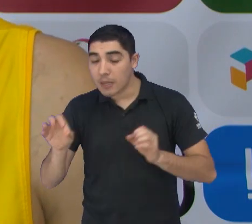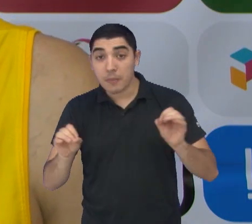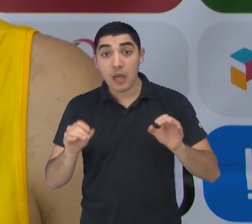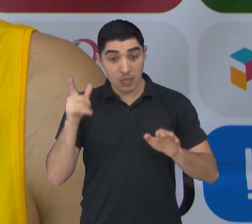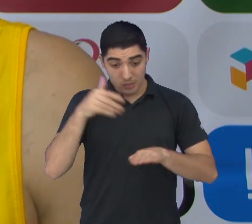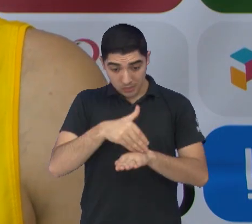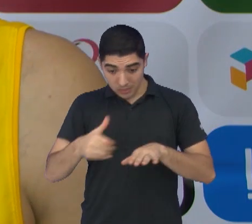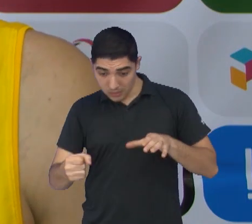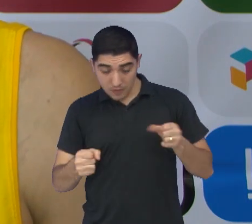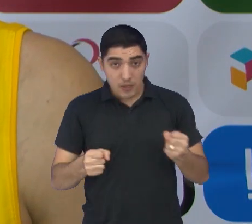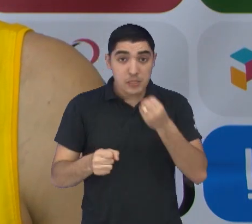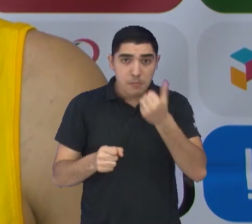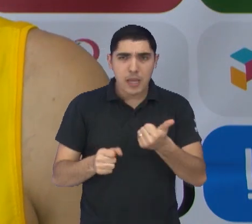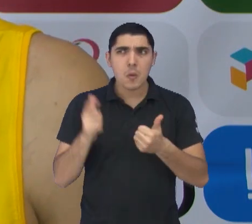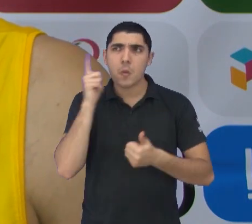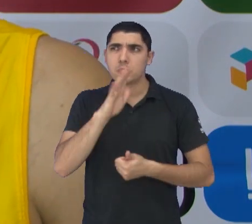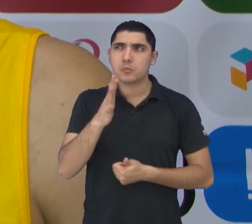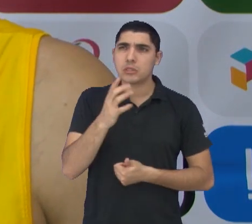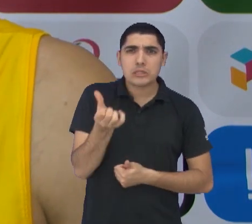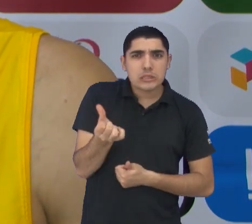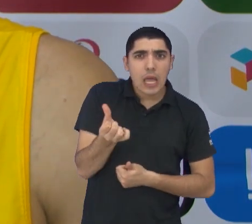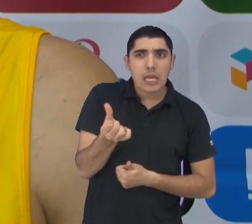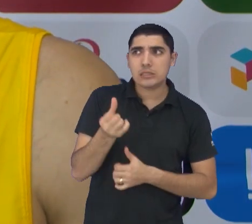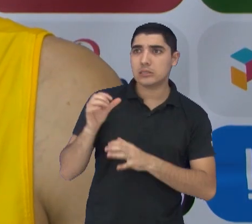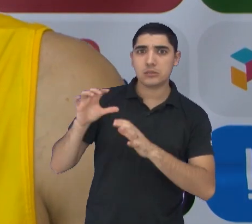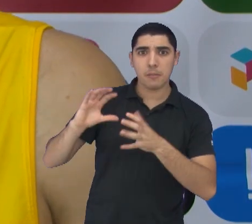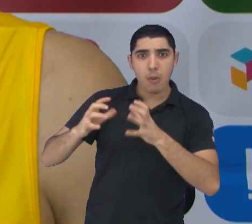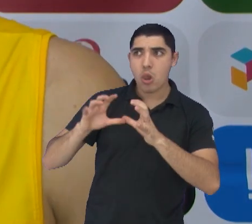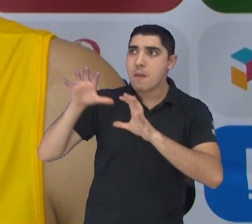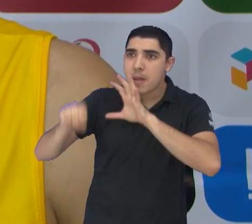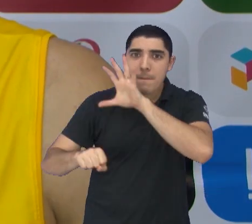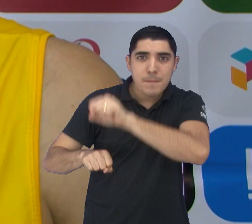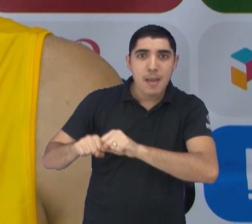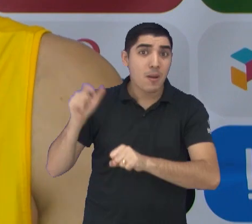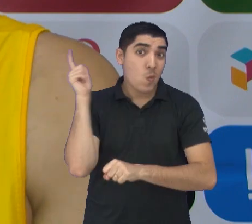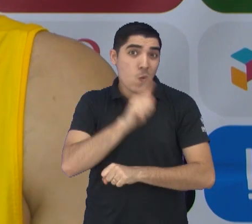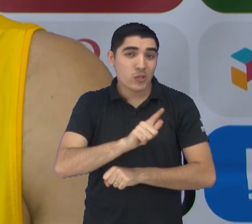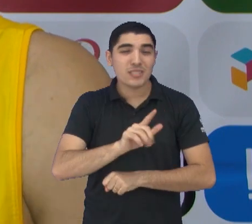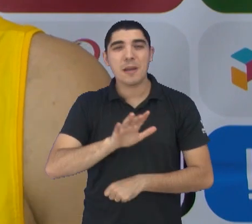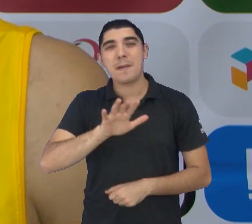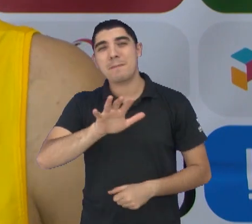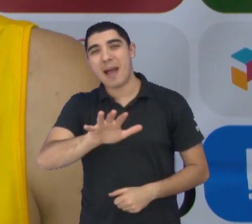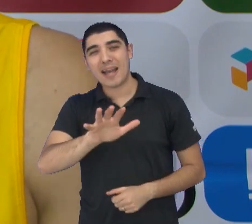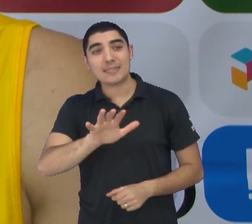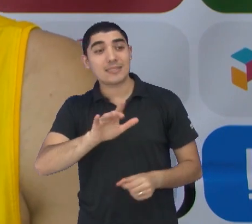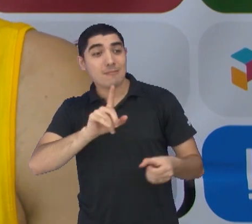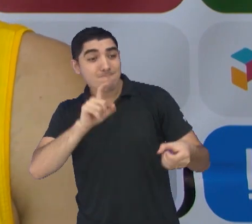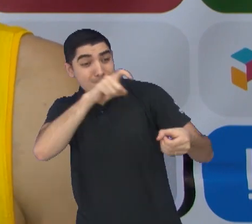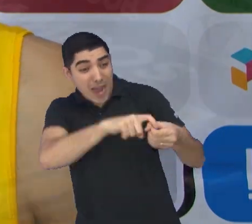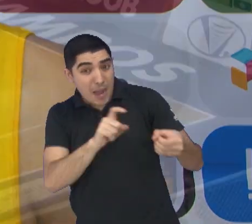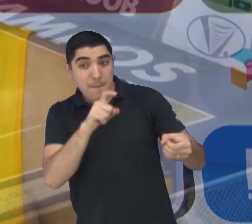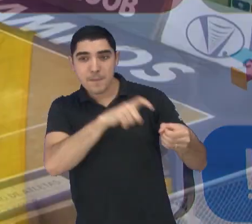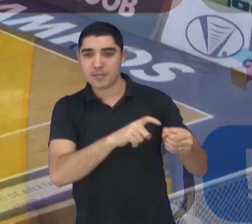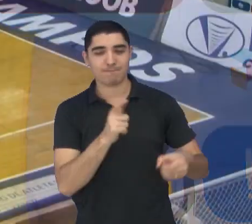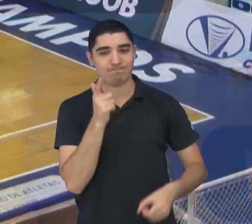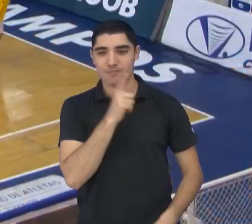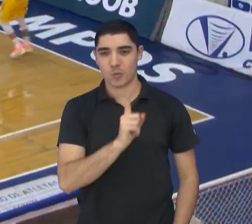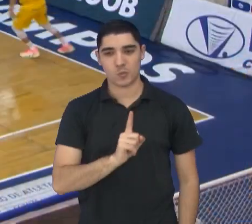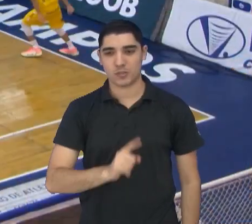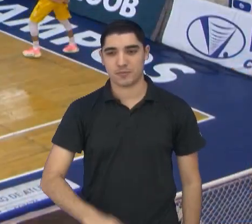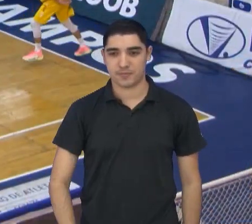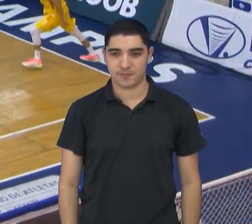conseguiu recuperar acho que 6 bolas. No segundo quarto, uma defesa boa. Mas a gente não teve a lucidez de atacar bem.